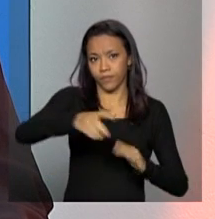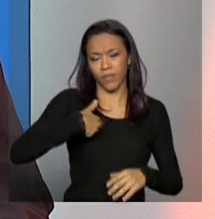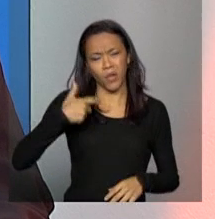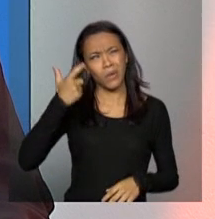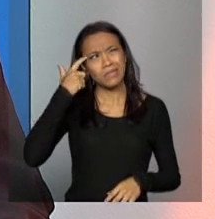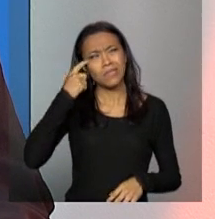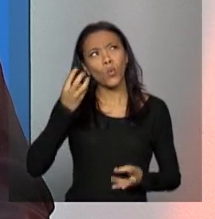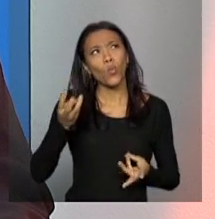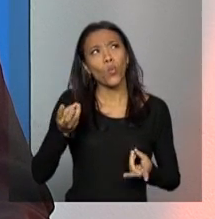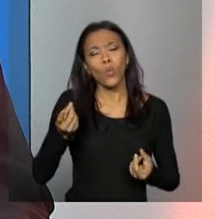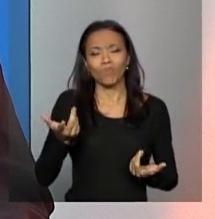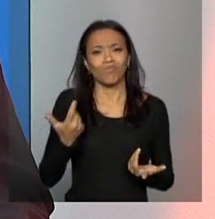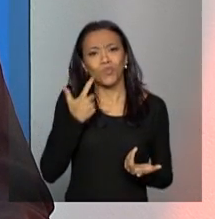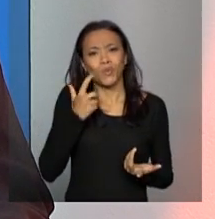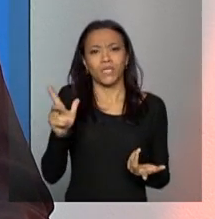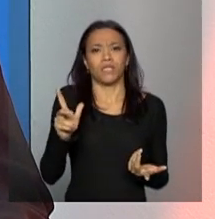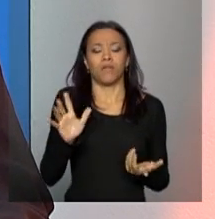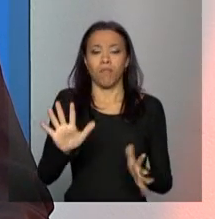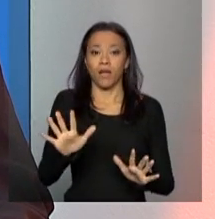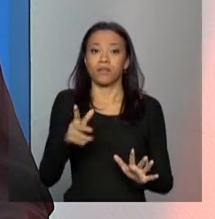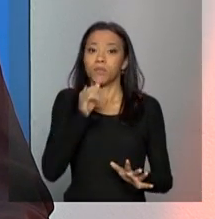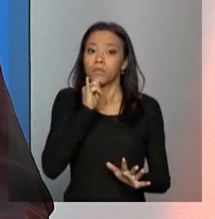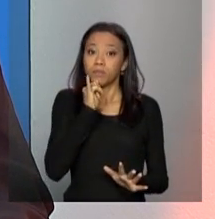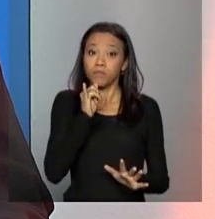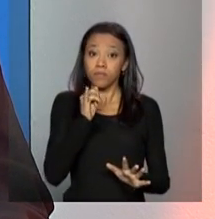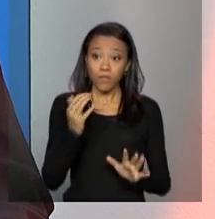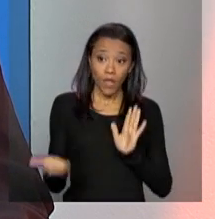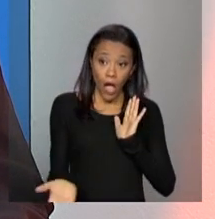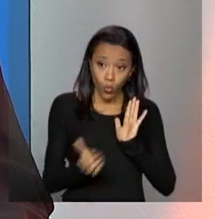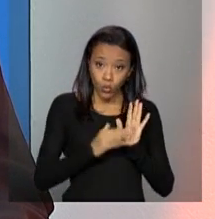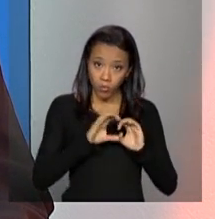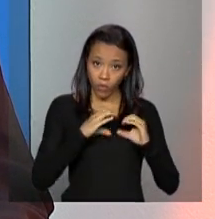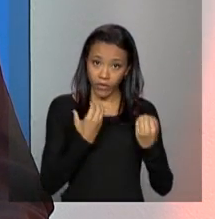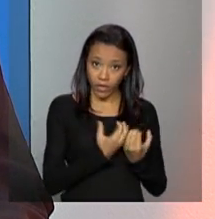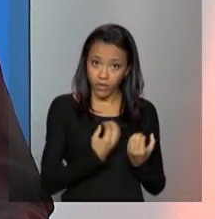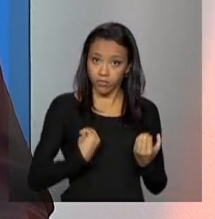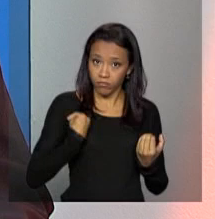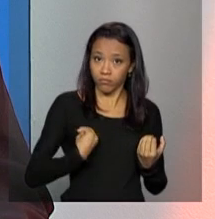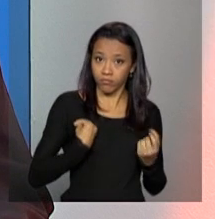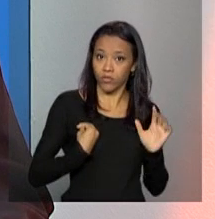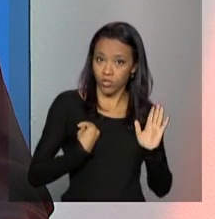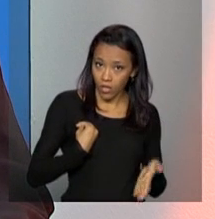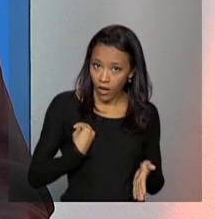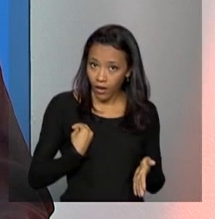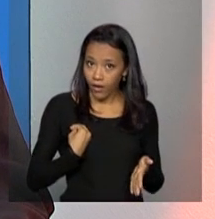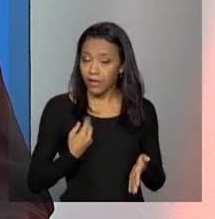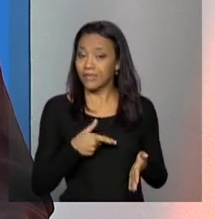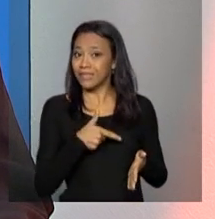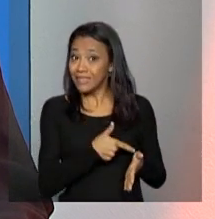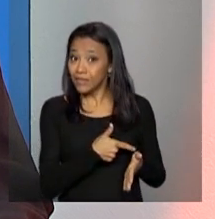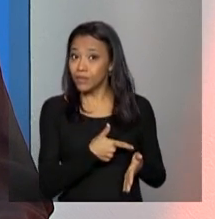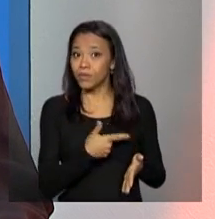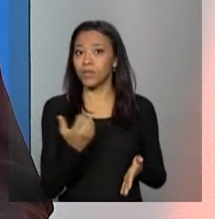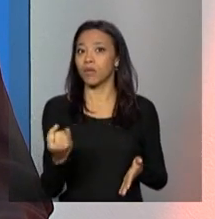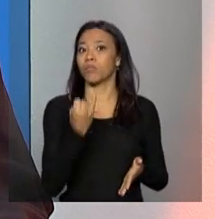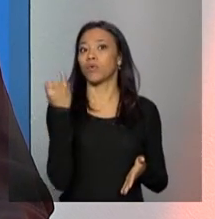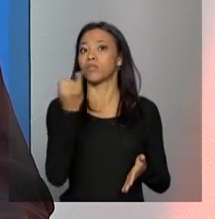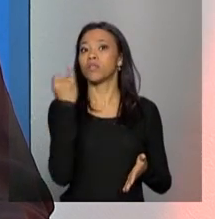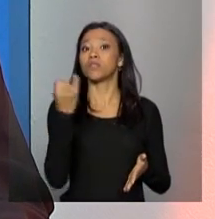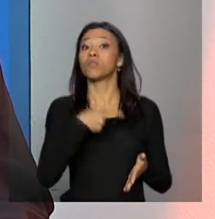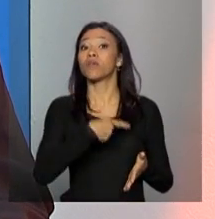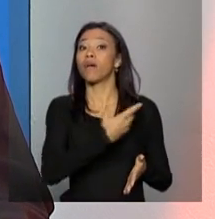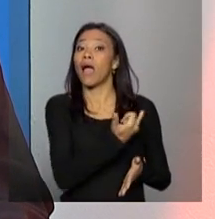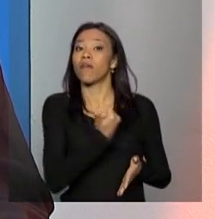mas um deles é, realizou a última conferência e isso cria impacto na definição do número,